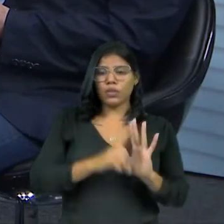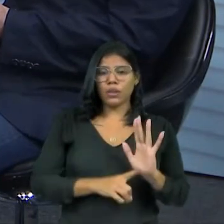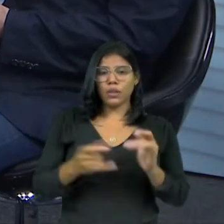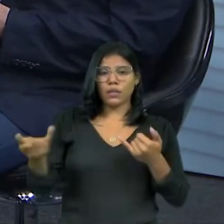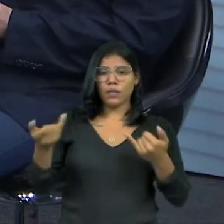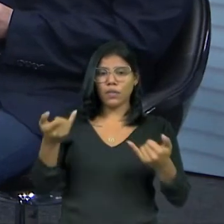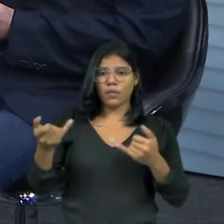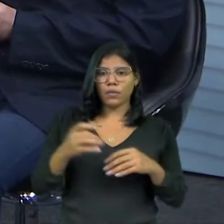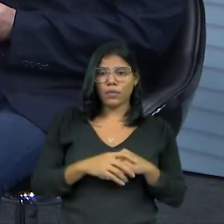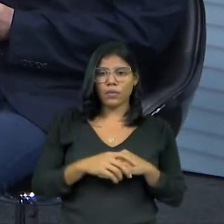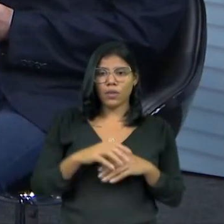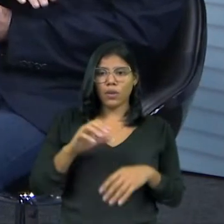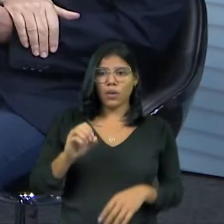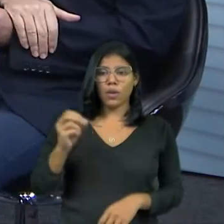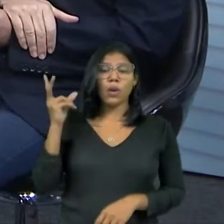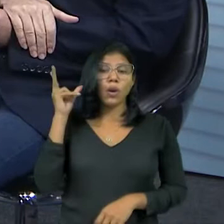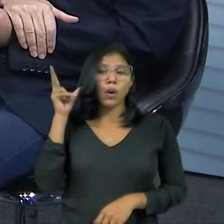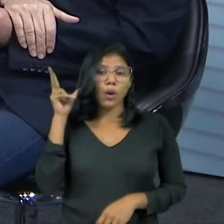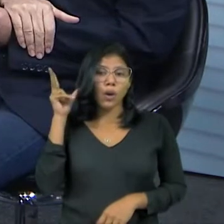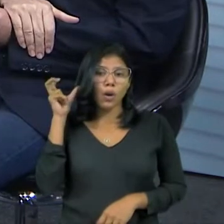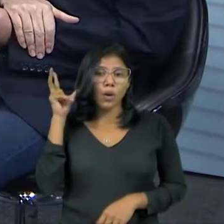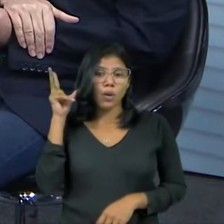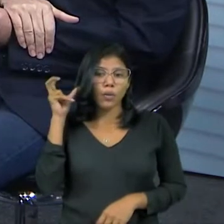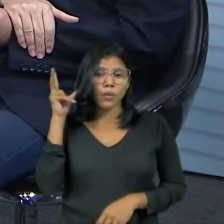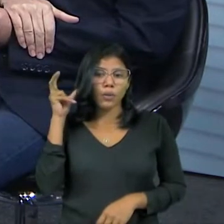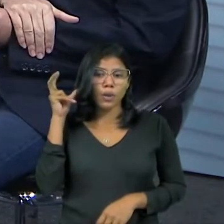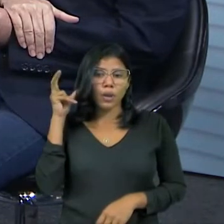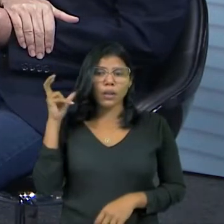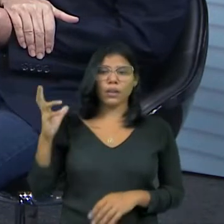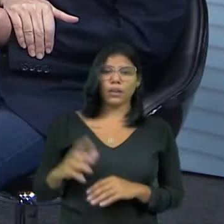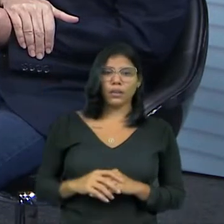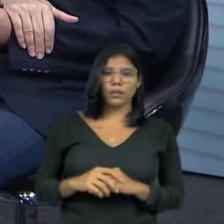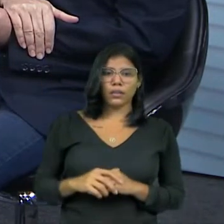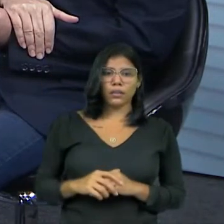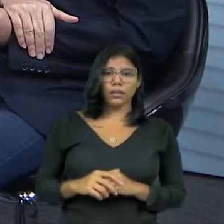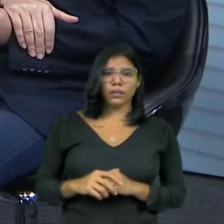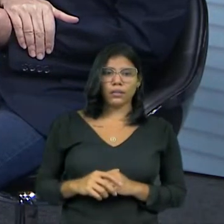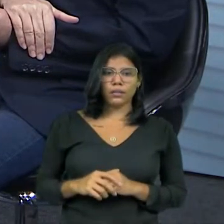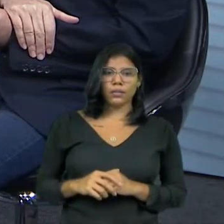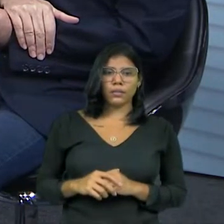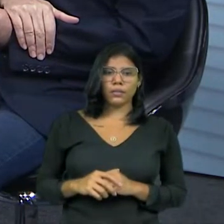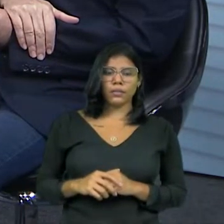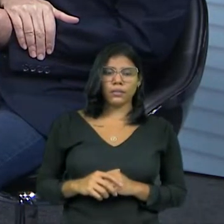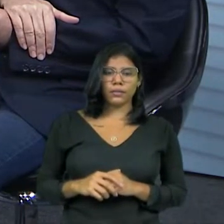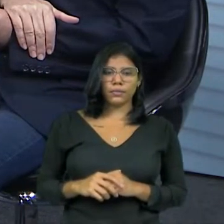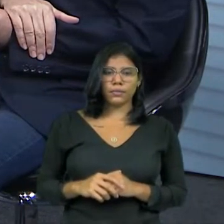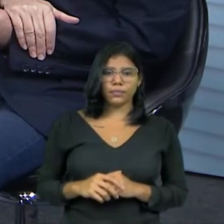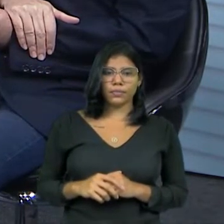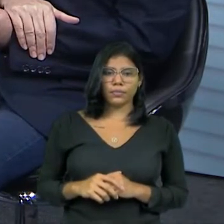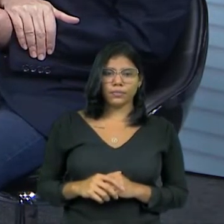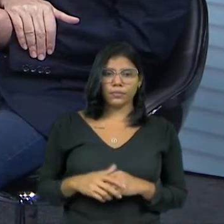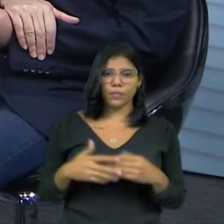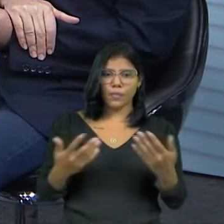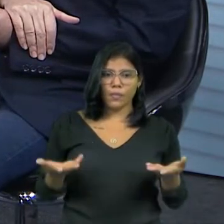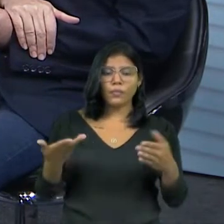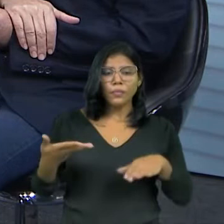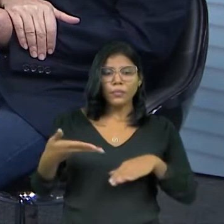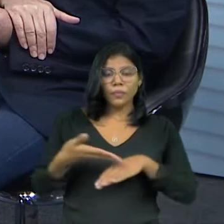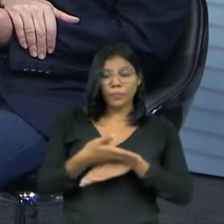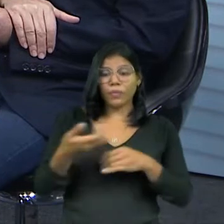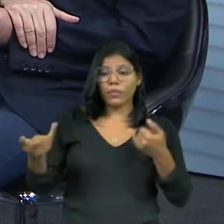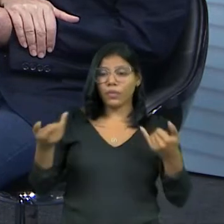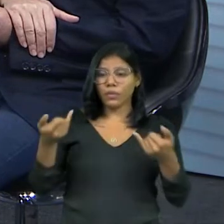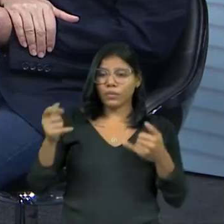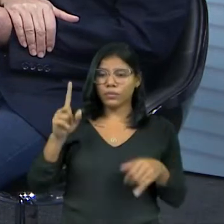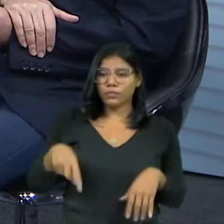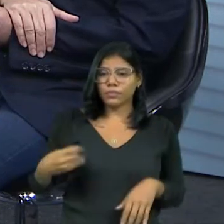trabalhei muito tempo em ouvidoria. ouvidoria, na ouvidoria. Trabalhei muito tempo em ouvidoria, sou especialista em ouvidoria. E o acesso à informação é primordial